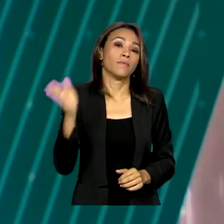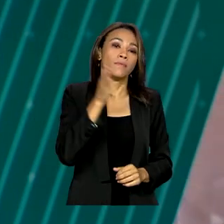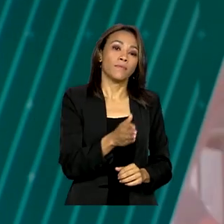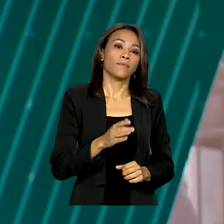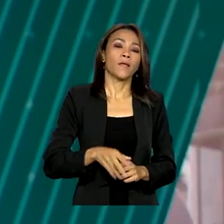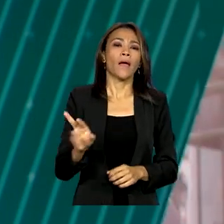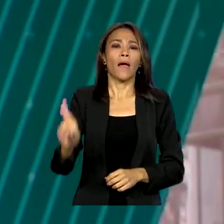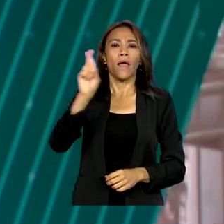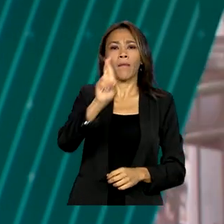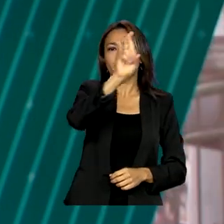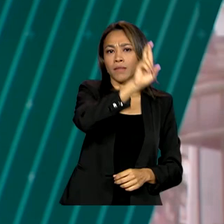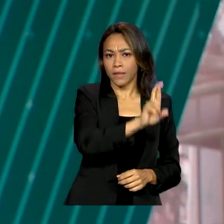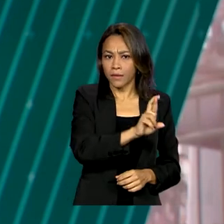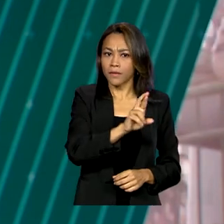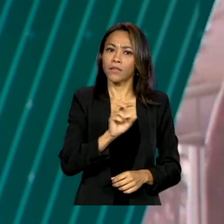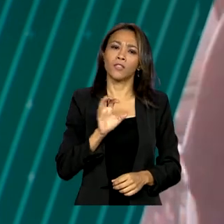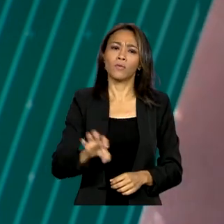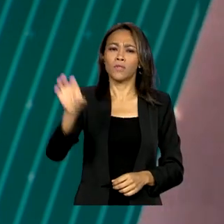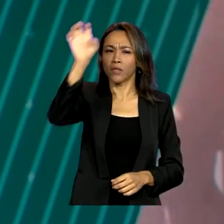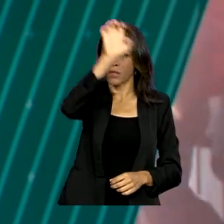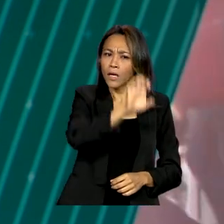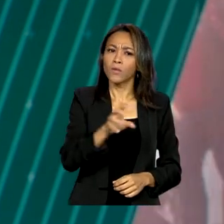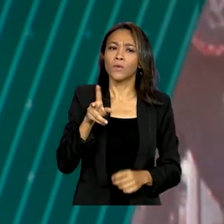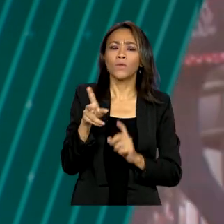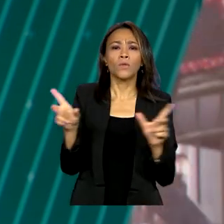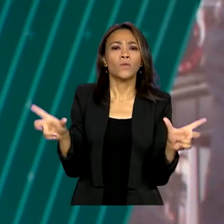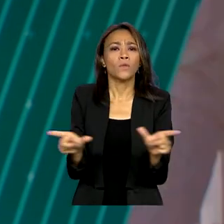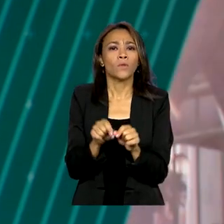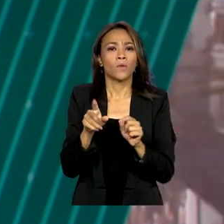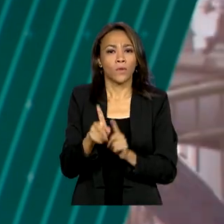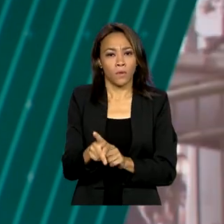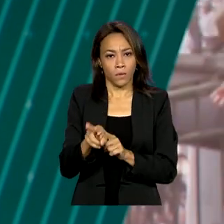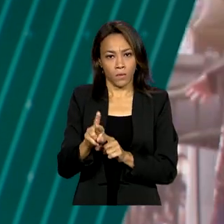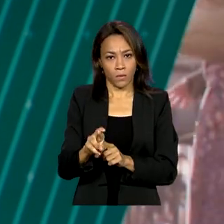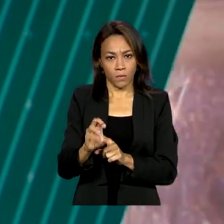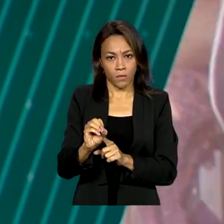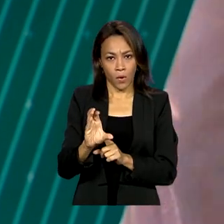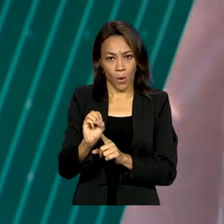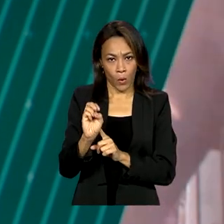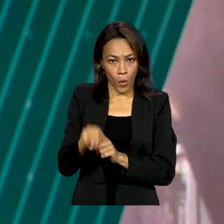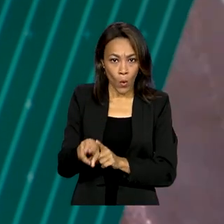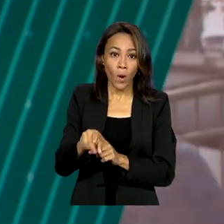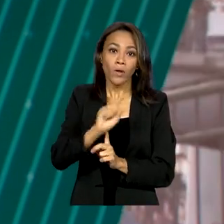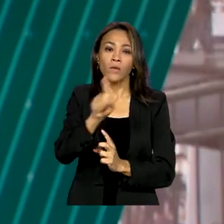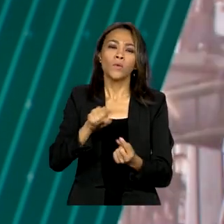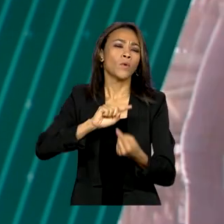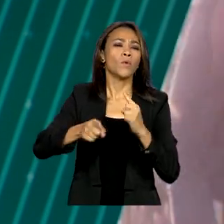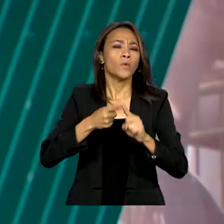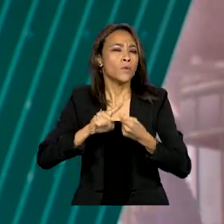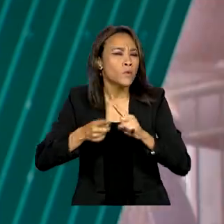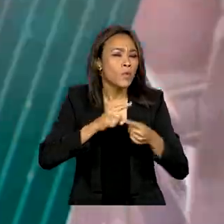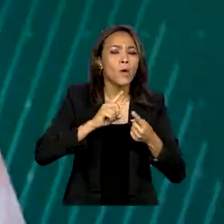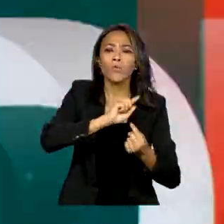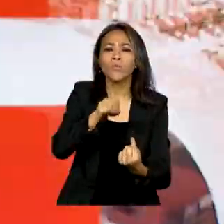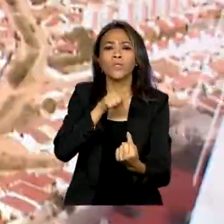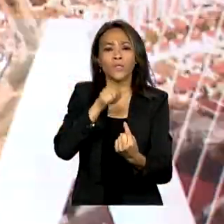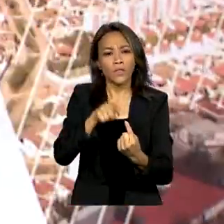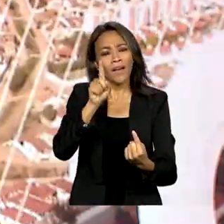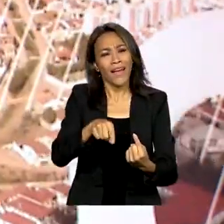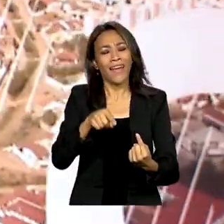PROCONs estaduais se reuniram em Brasília para alinhar procedimentos. A orientação é apoiar os brasileiros